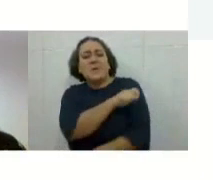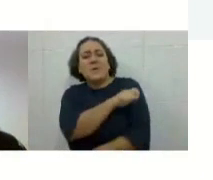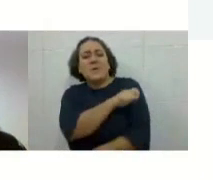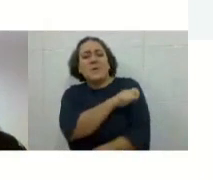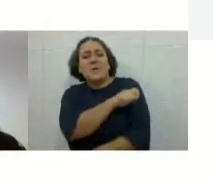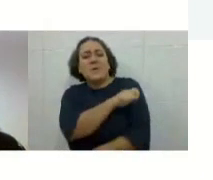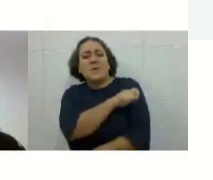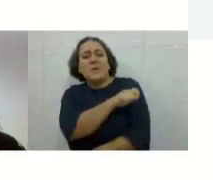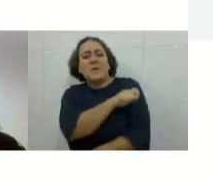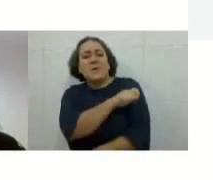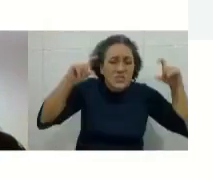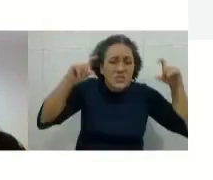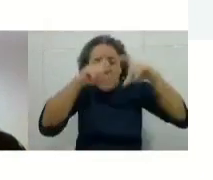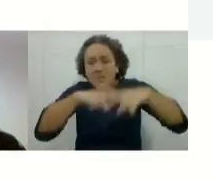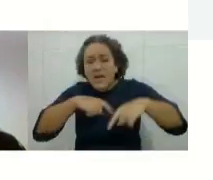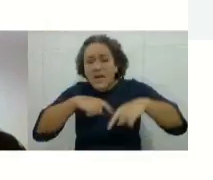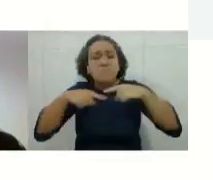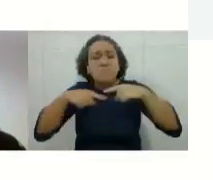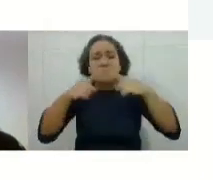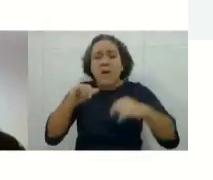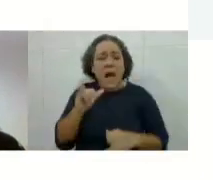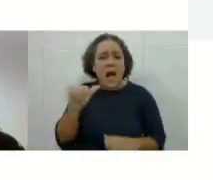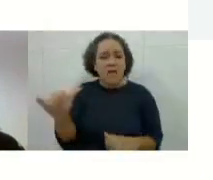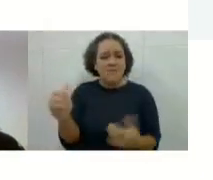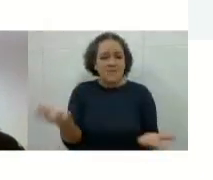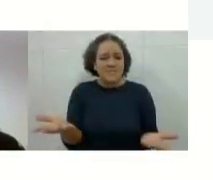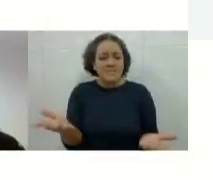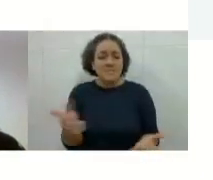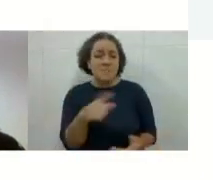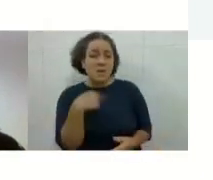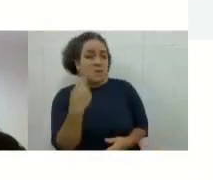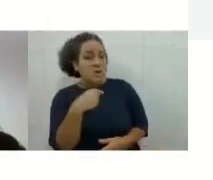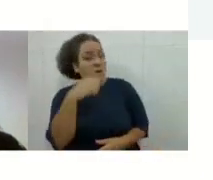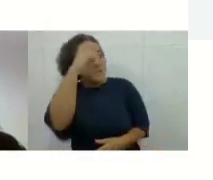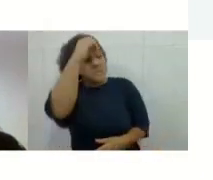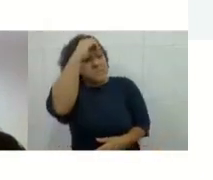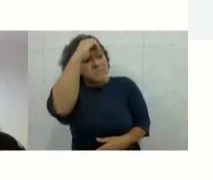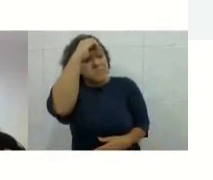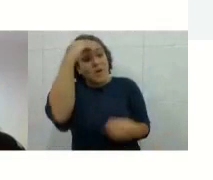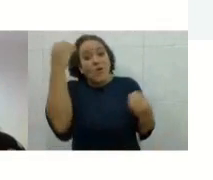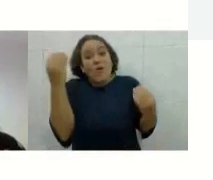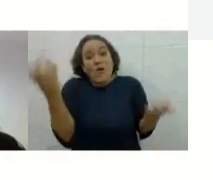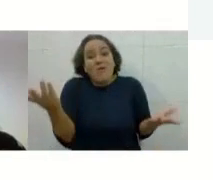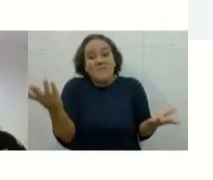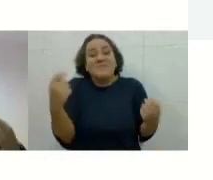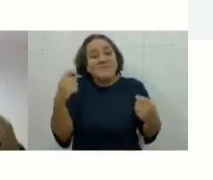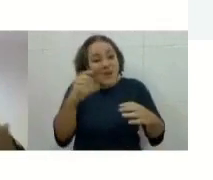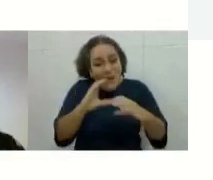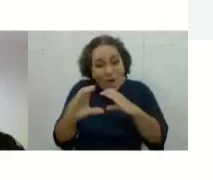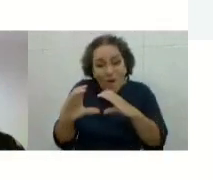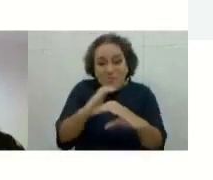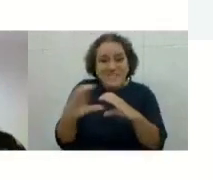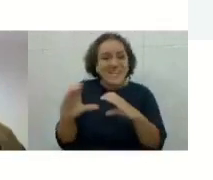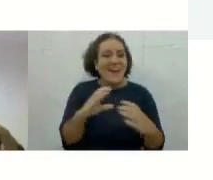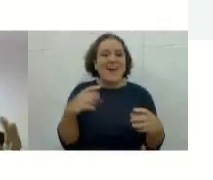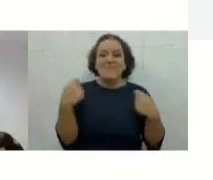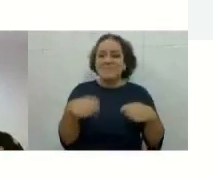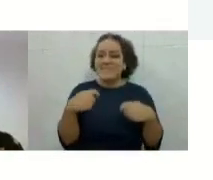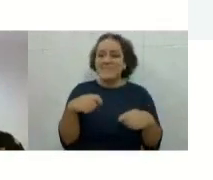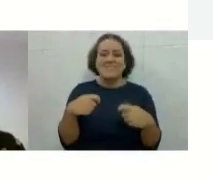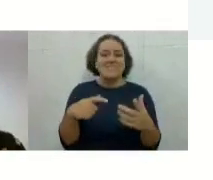A gente não tem como saber. A nossa comunicação é essa, vocês precisam fazer uso do chat,